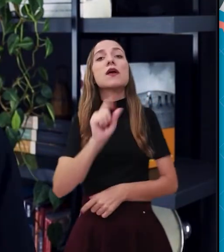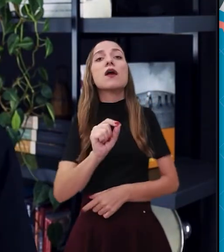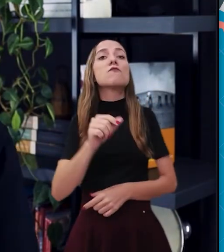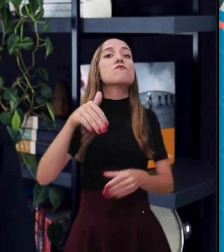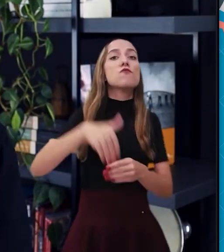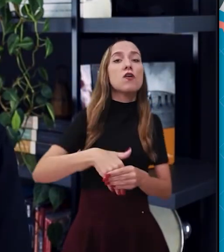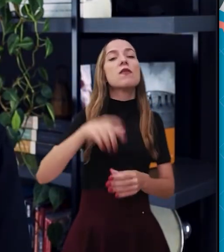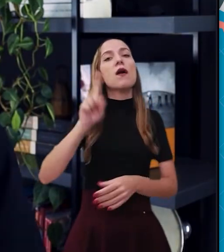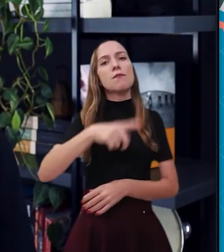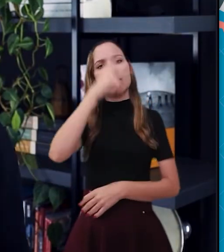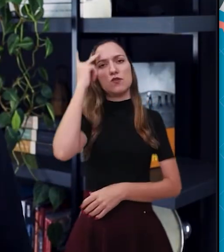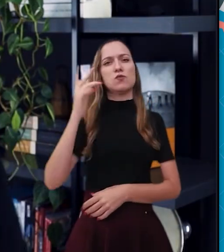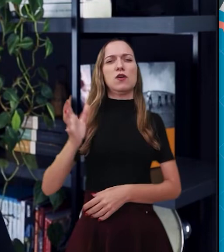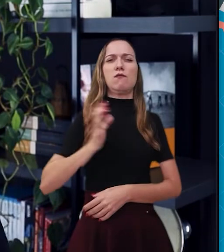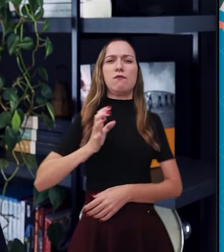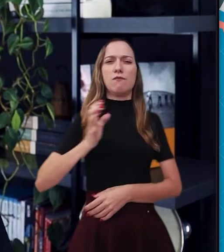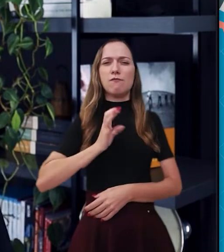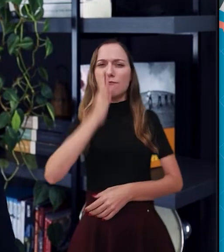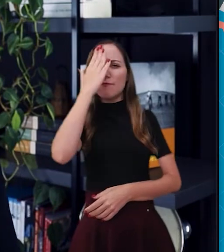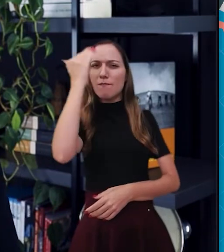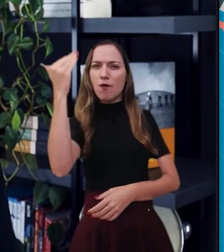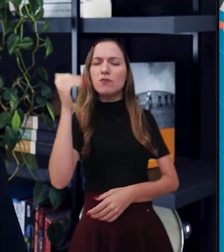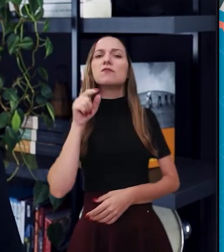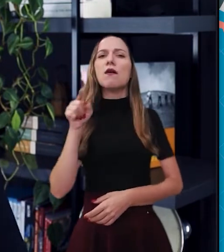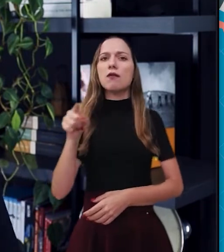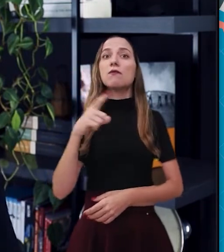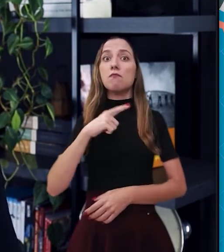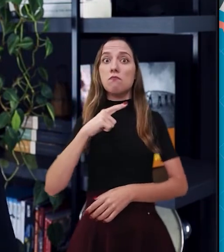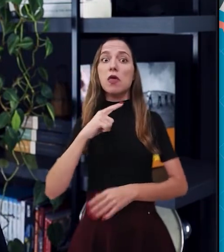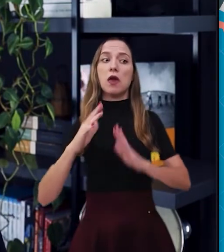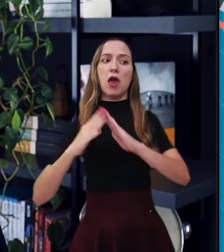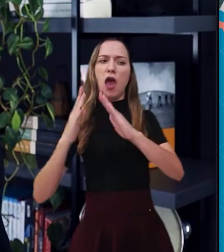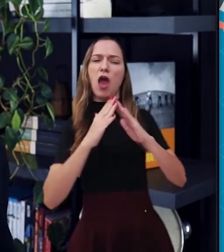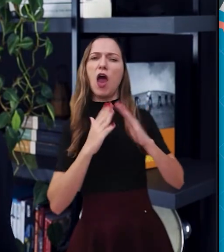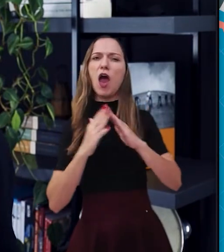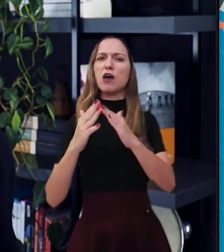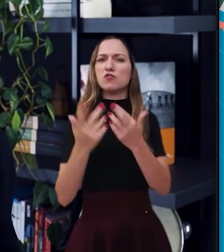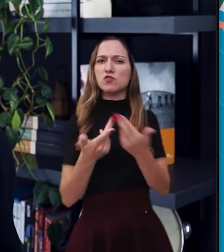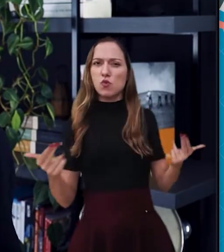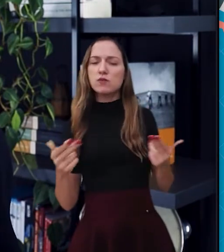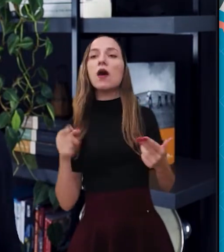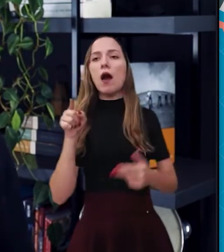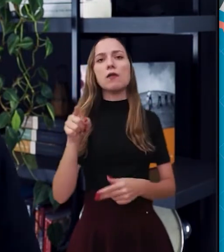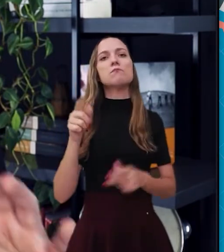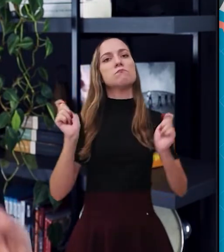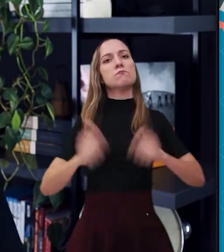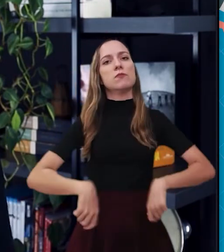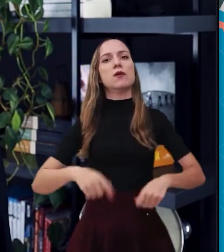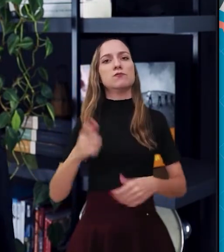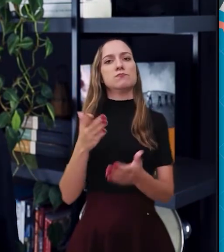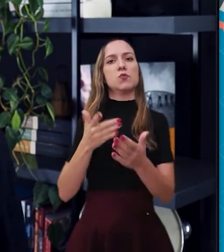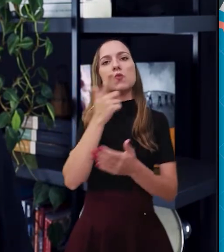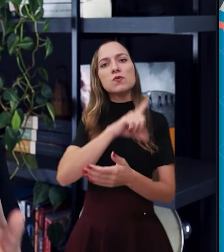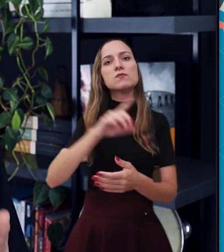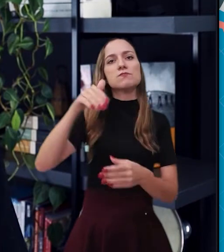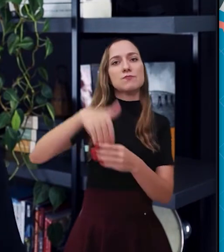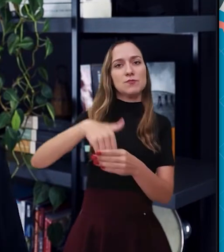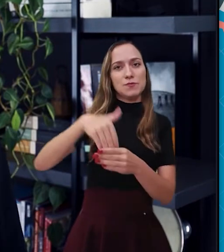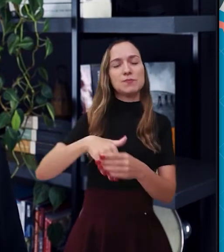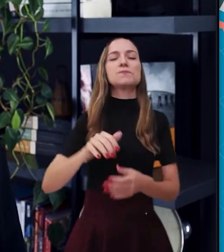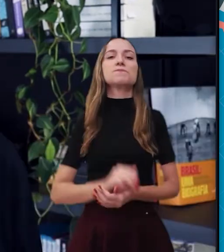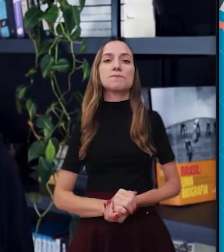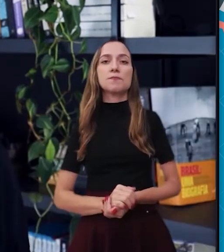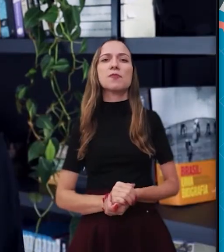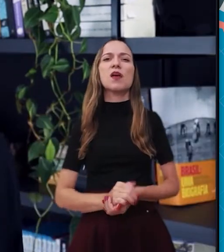de famílias importantes, tinham propriedades e renda. Durante todo o período colonial, as eleições ocorreram nas